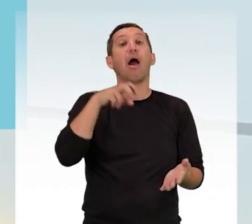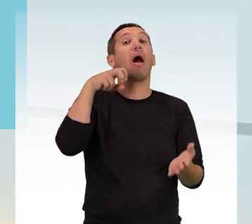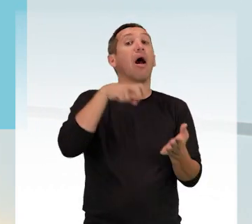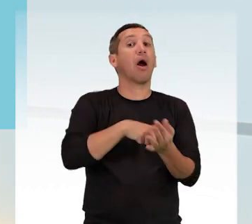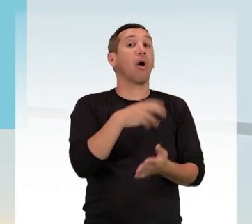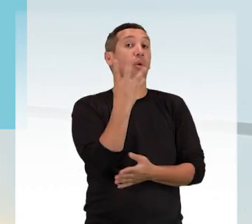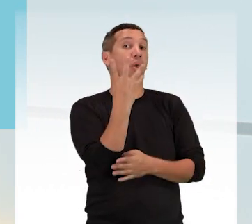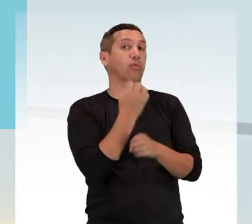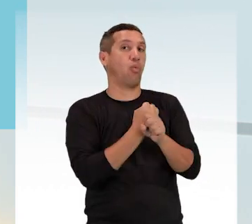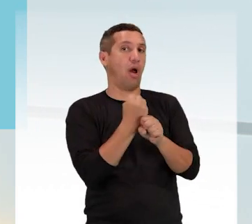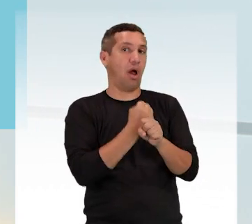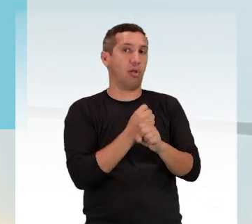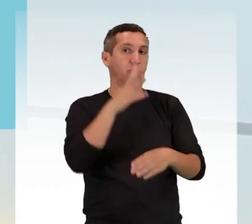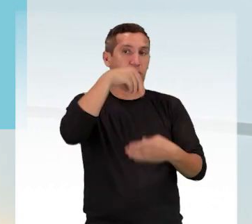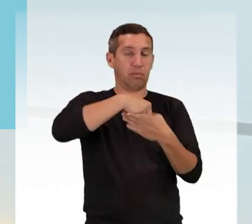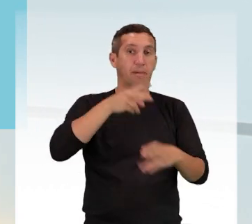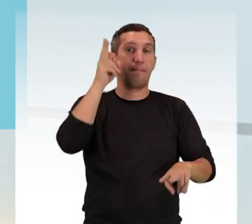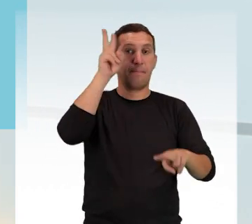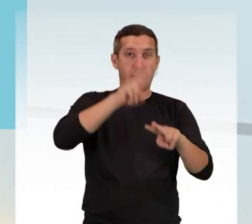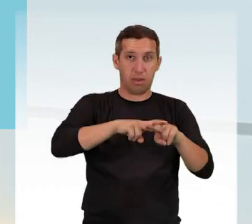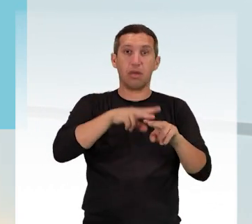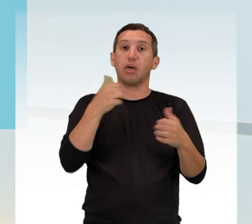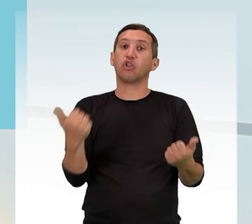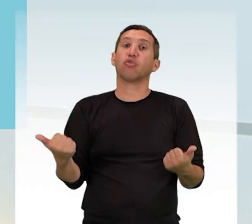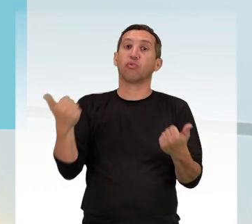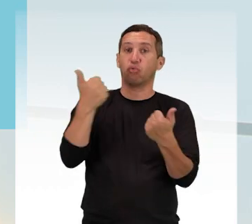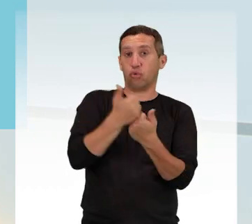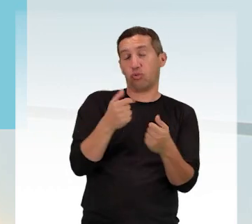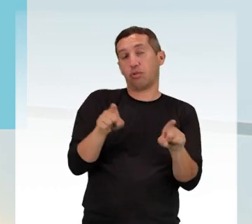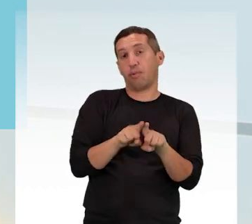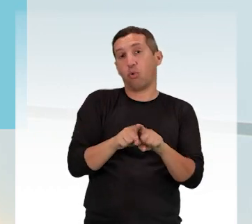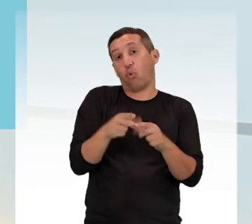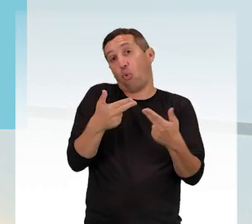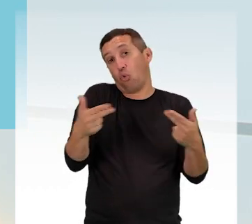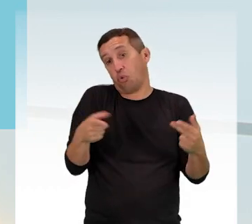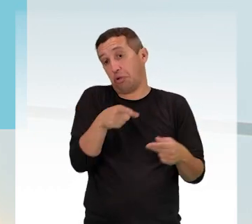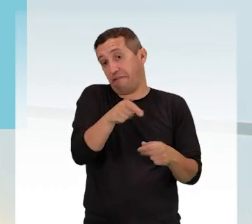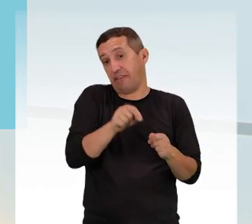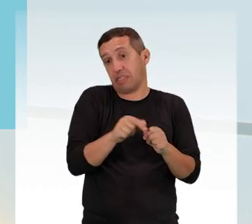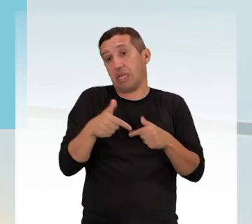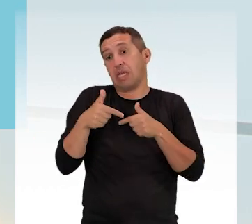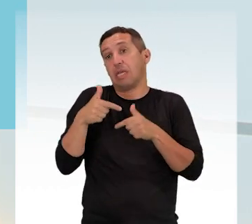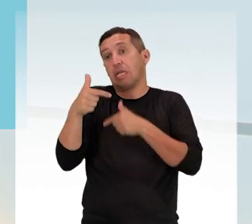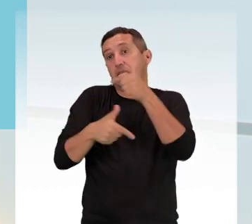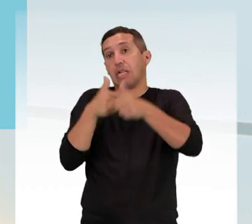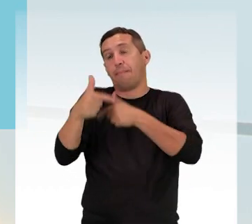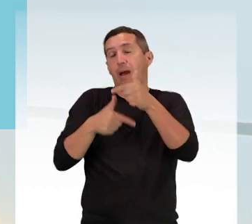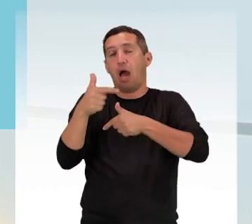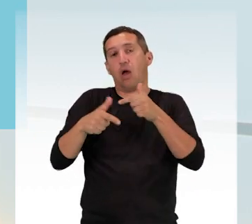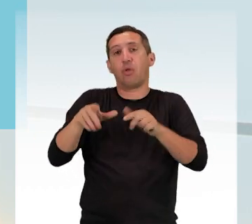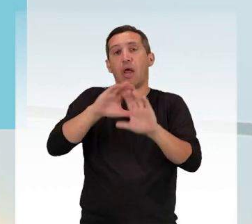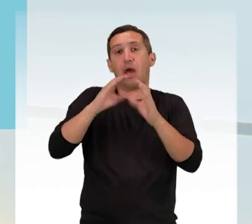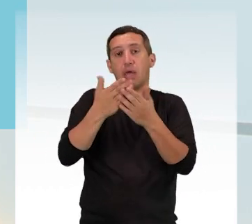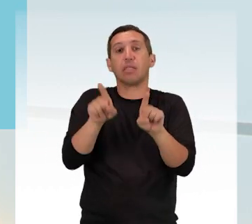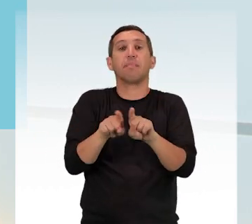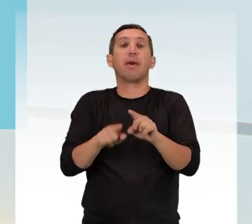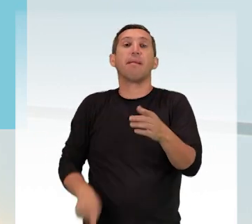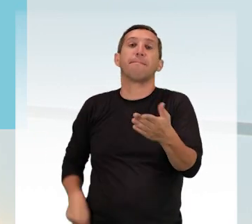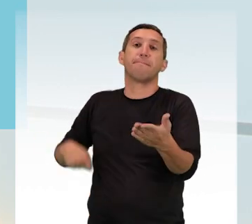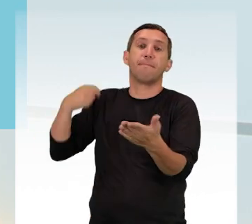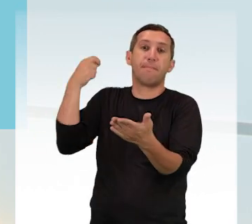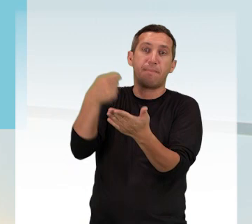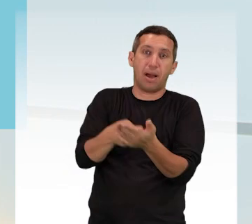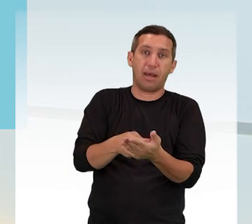foi aplicada a pena de quatro anos de reclusão, substituída pelas penas alternativas, prestação de serviços à comunidade e